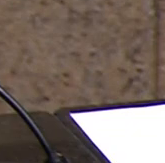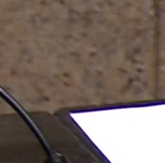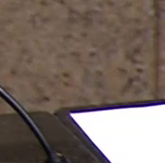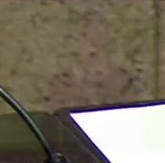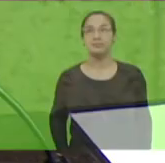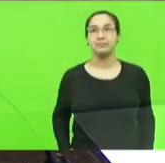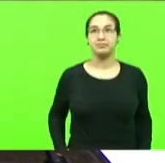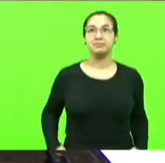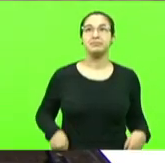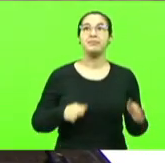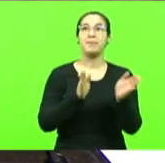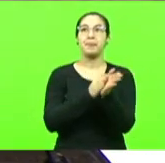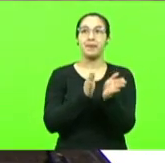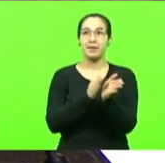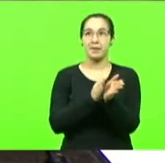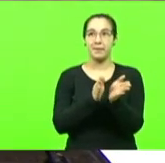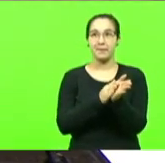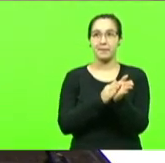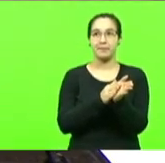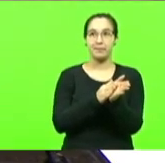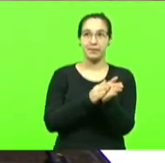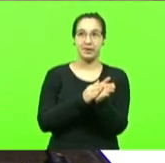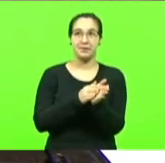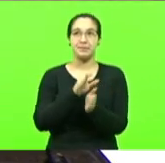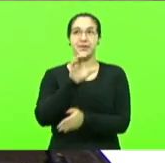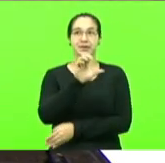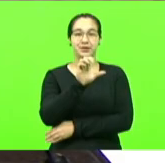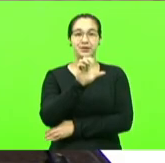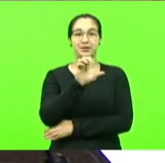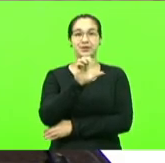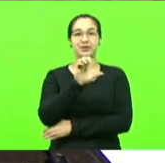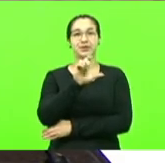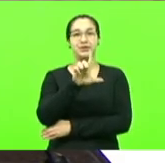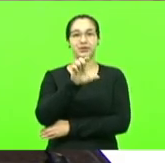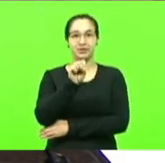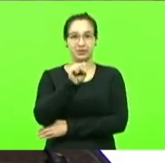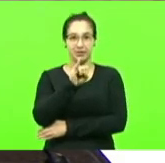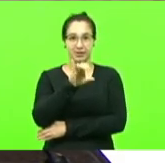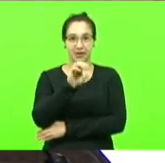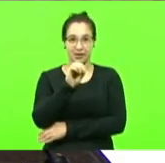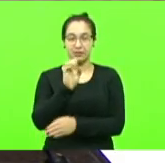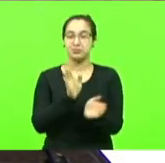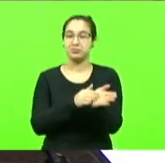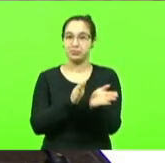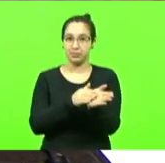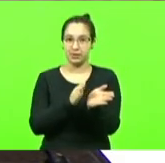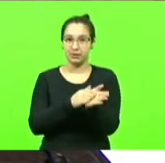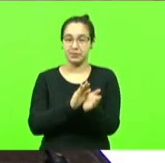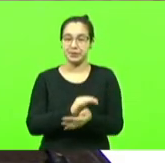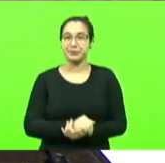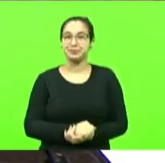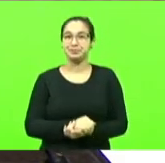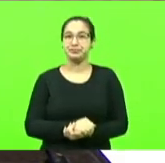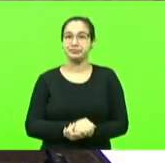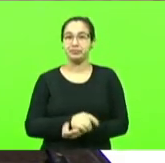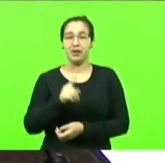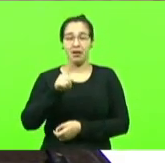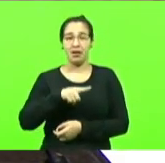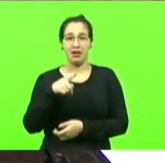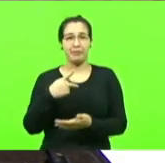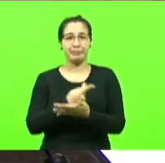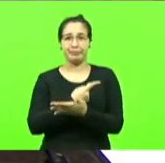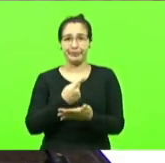parabéns Clésio Salvar parabéns isso sim é viadagem mesmo